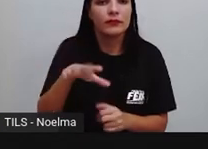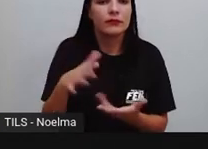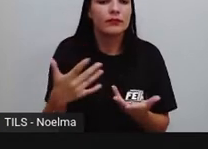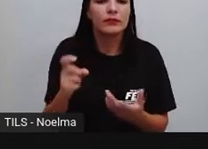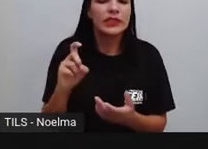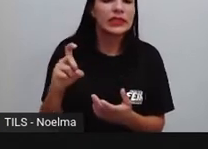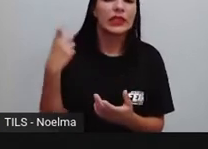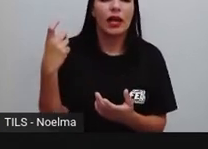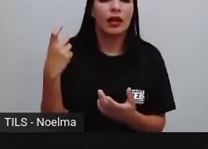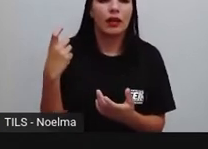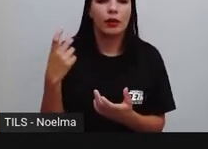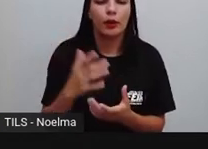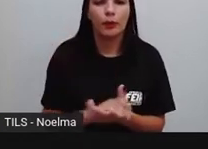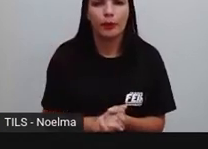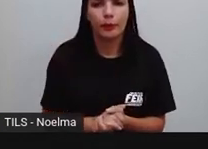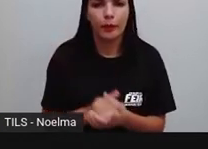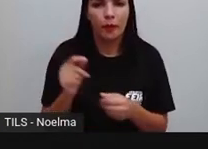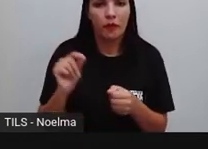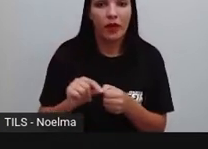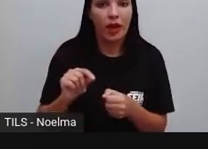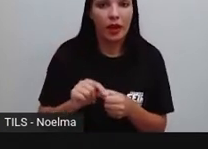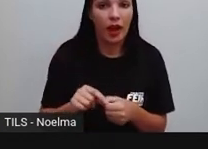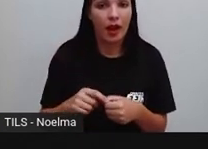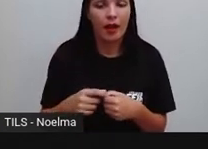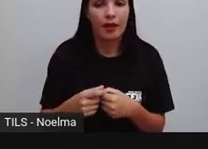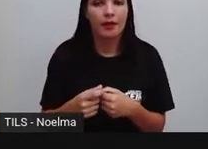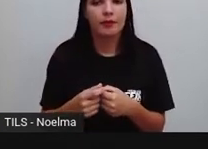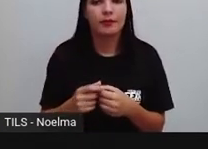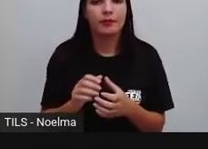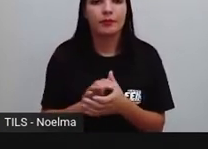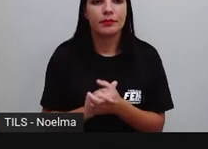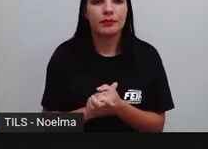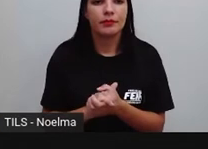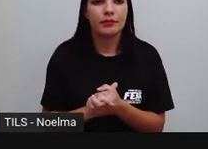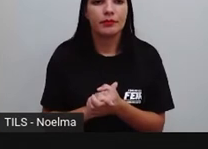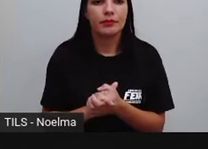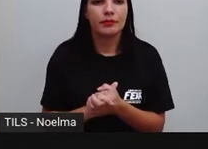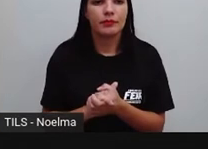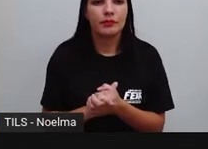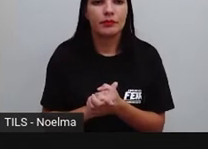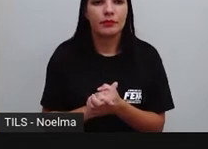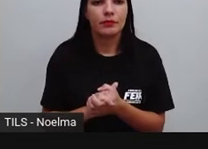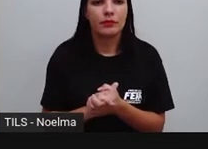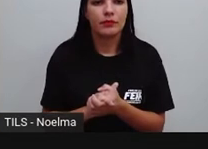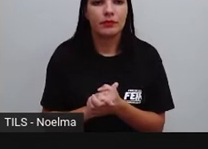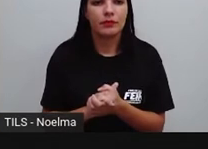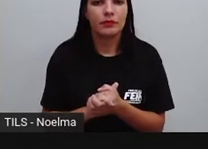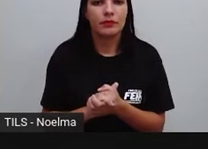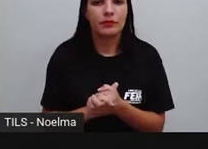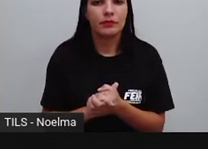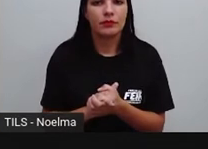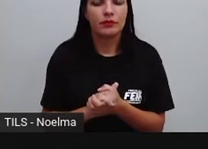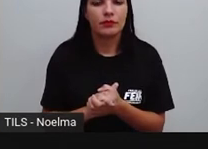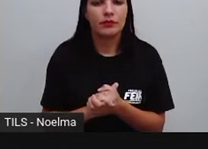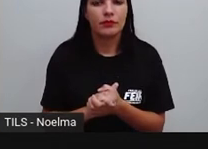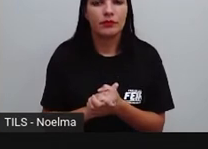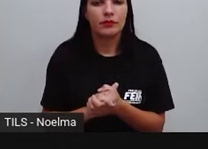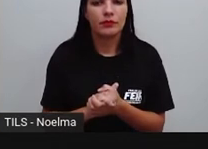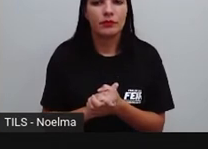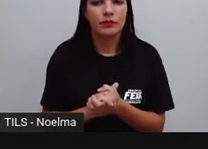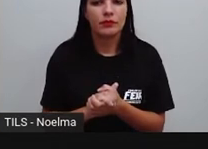será, né? Parar, parar. Resolver já está aí no infinitivo.